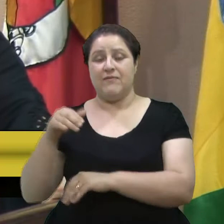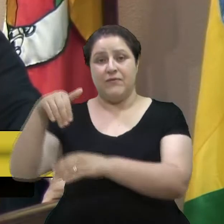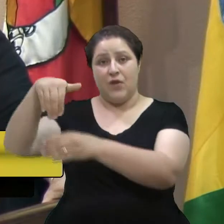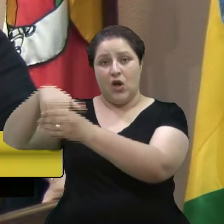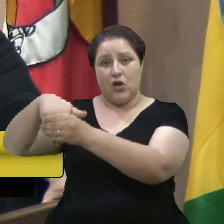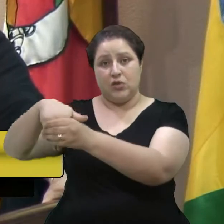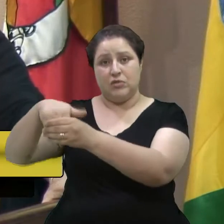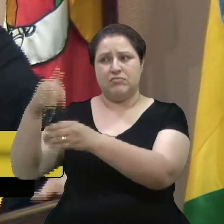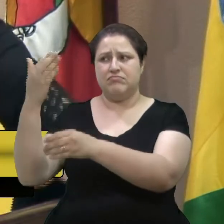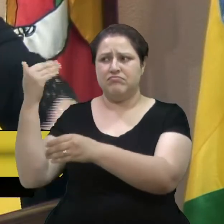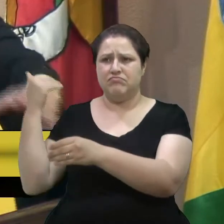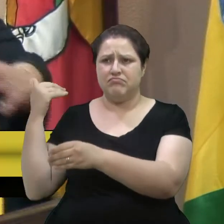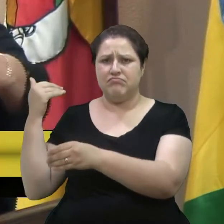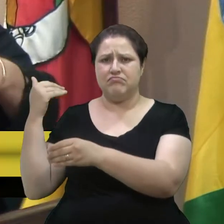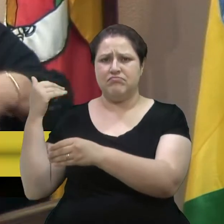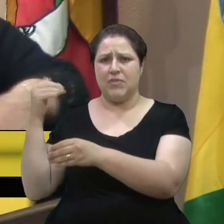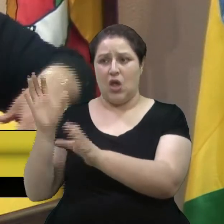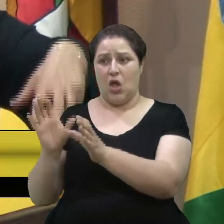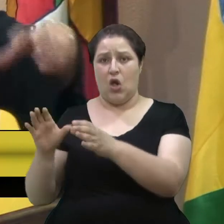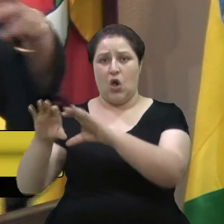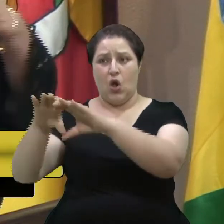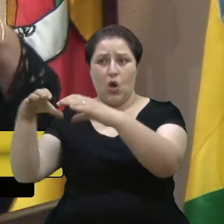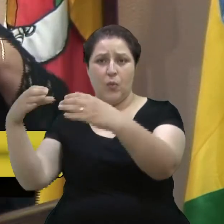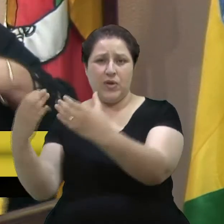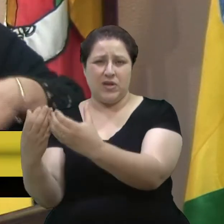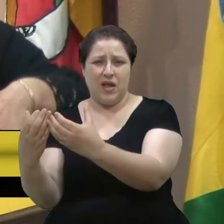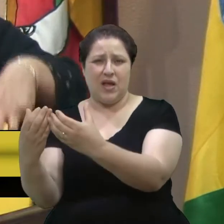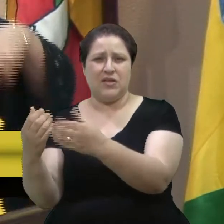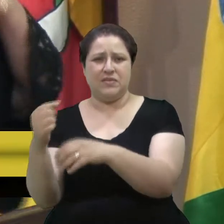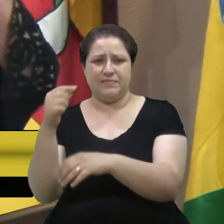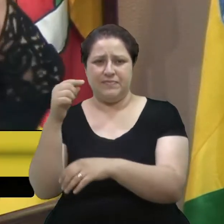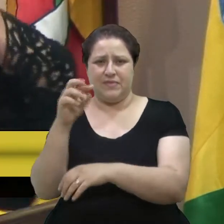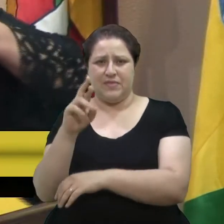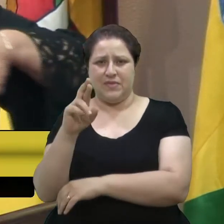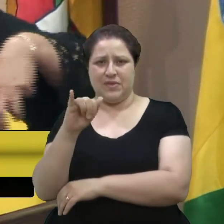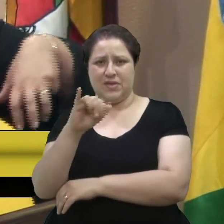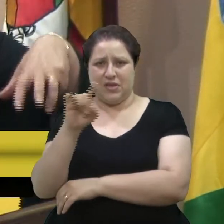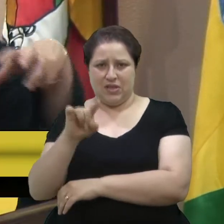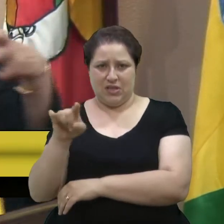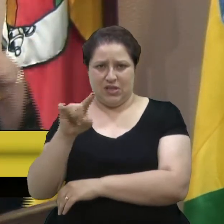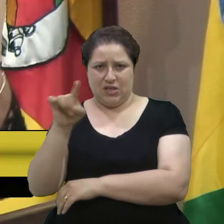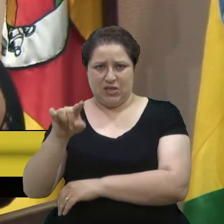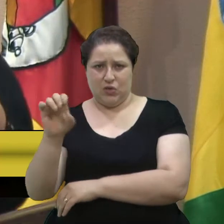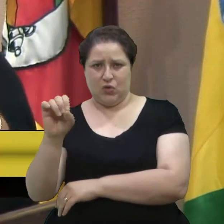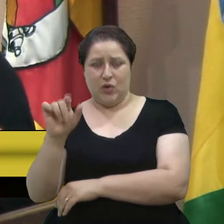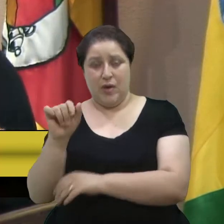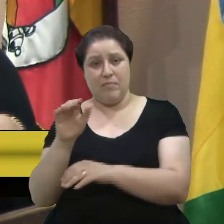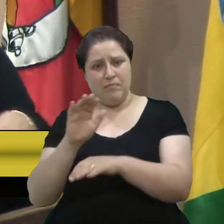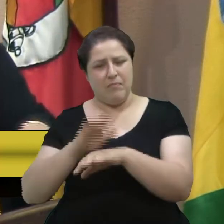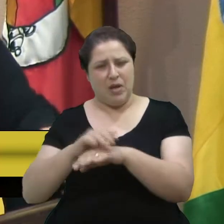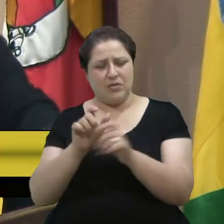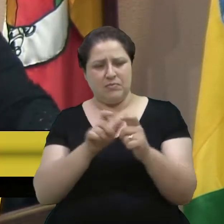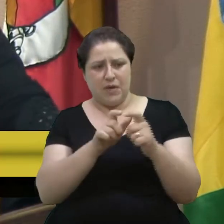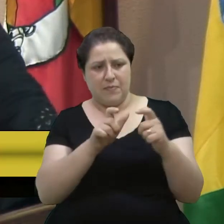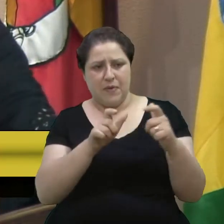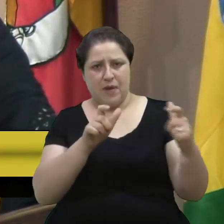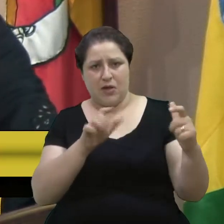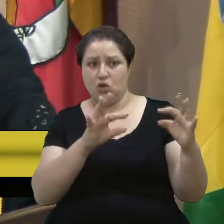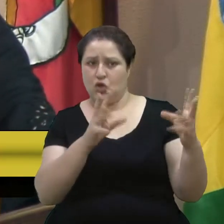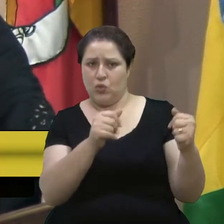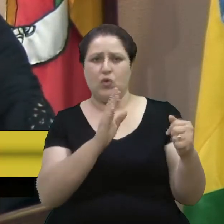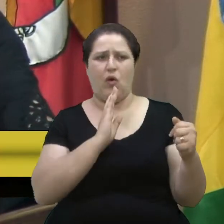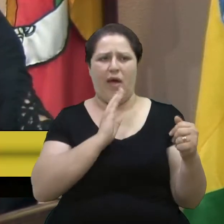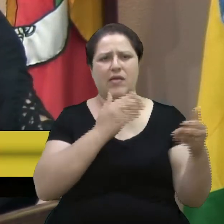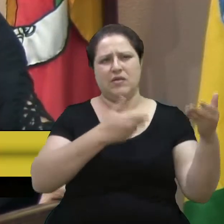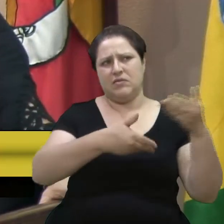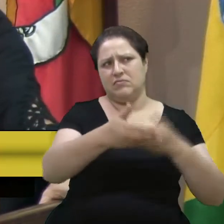época, aquela comunidade, que já estava um pouquinho maior, mas era uma comunidade que se conhecia, eu disse,